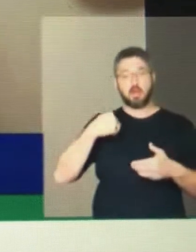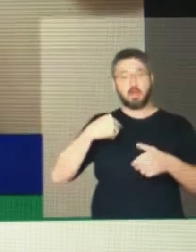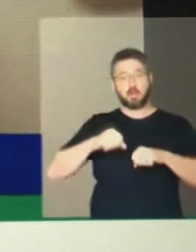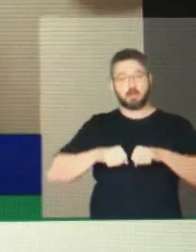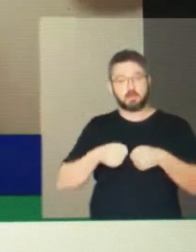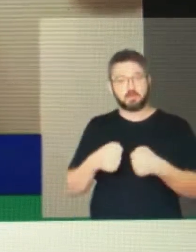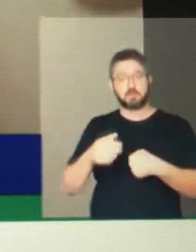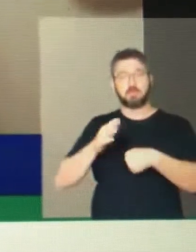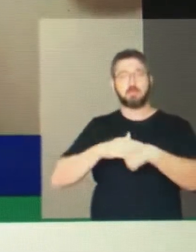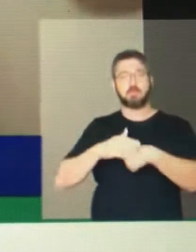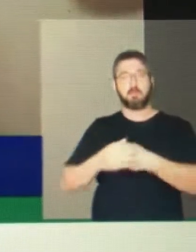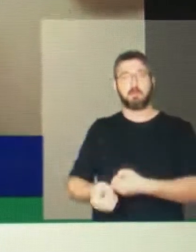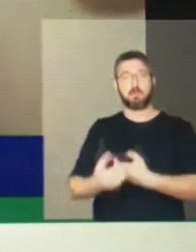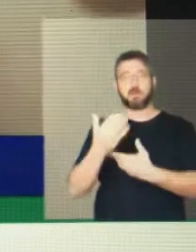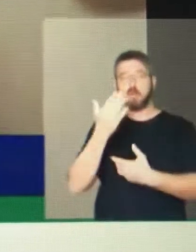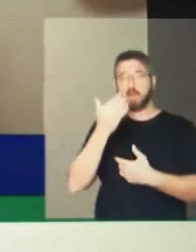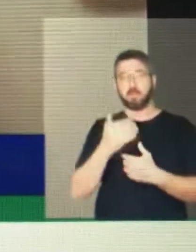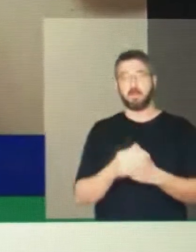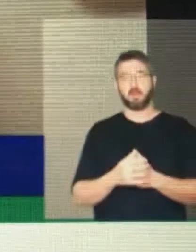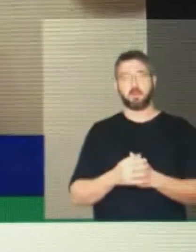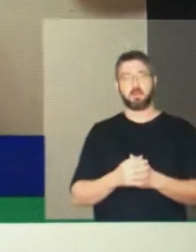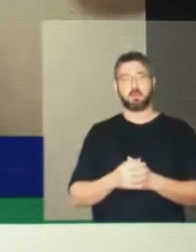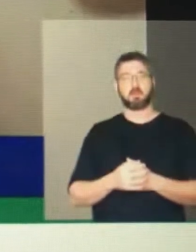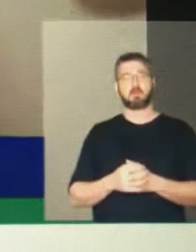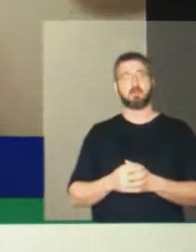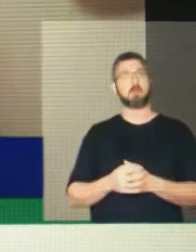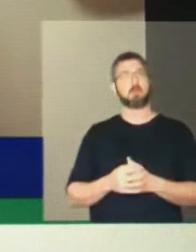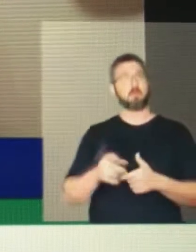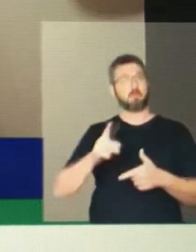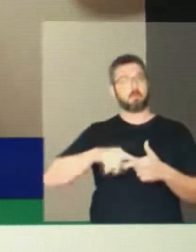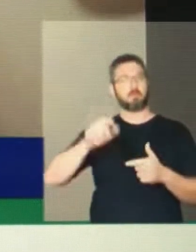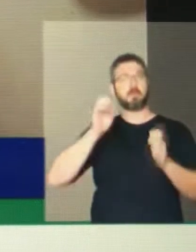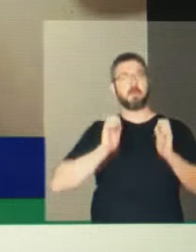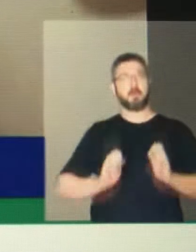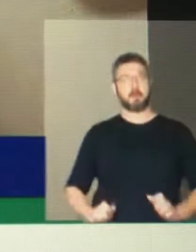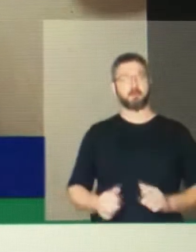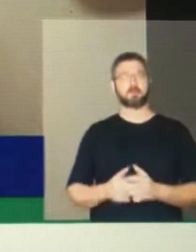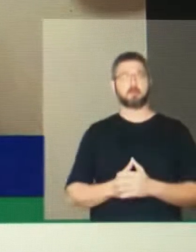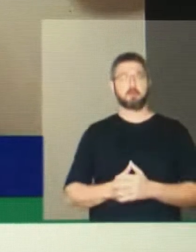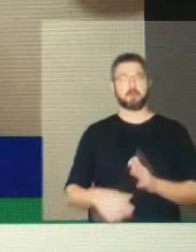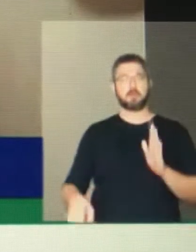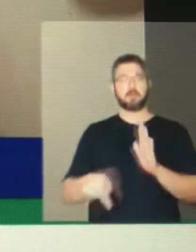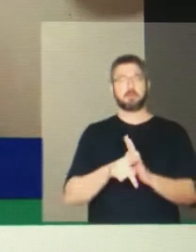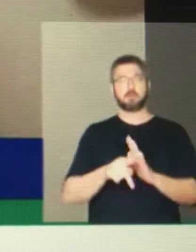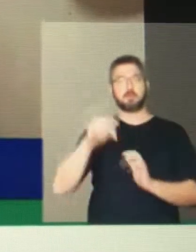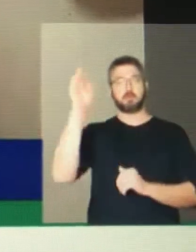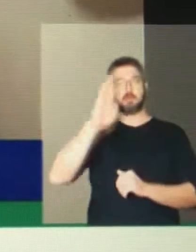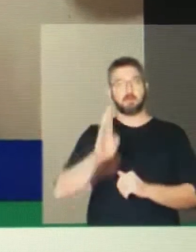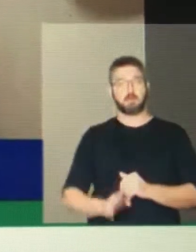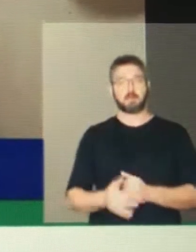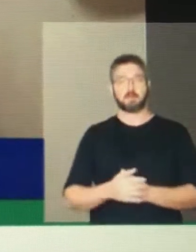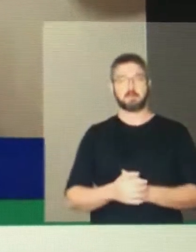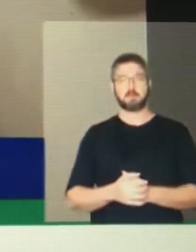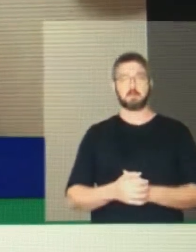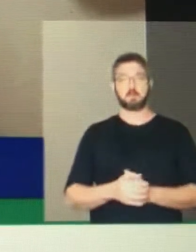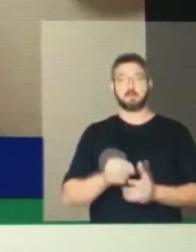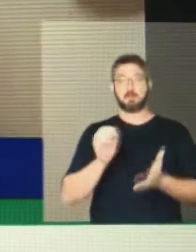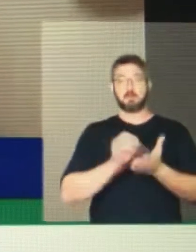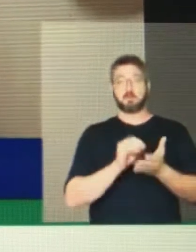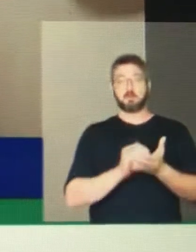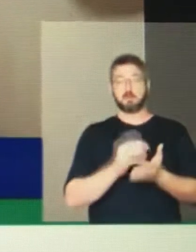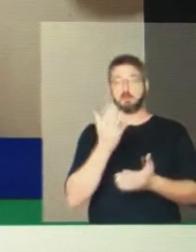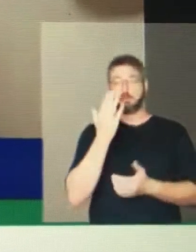nossa natação. A carência nutricional, a falta do saneamento básico, de energia elétrica, de